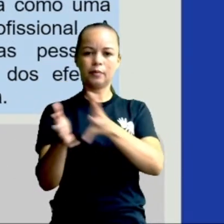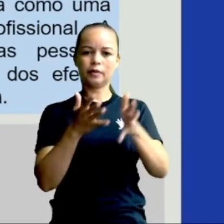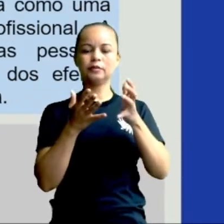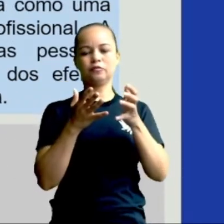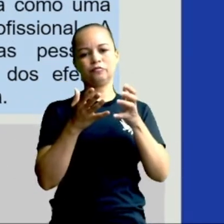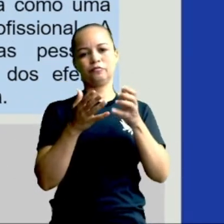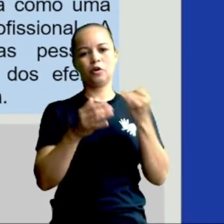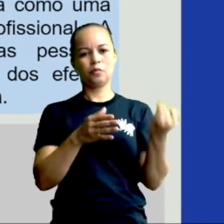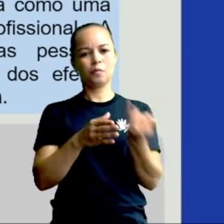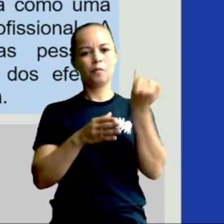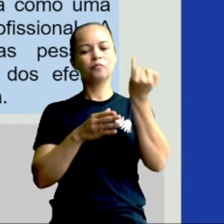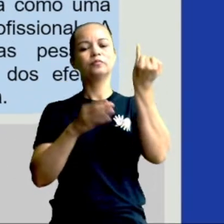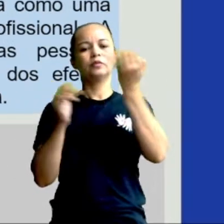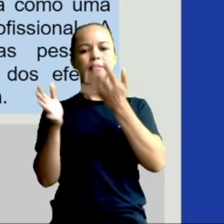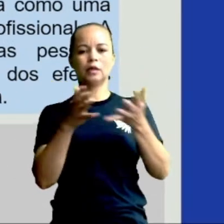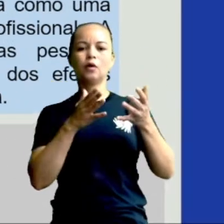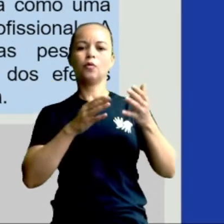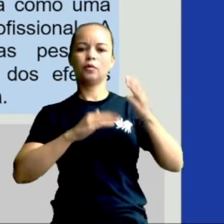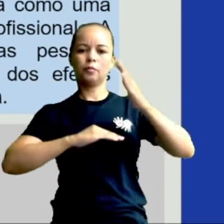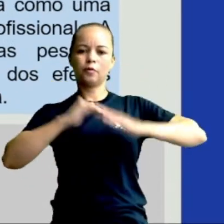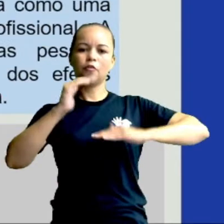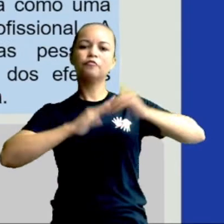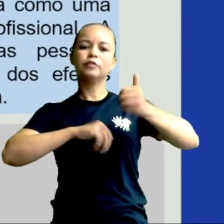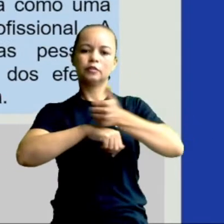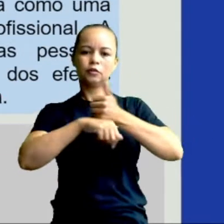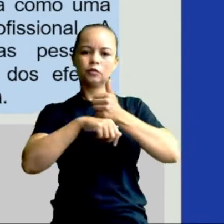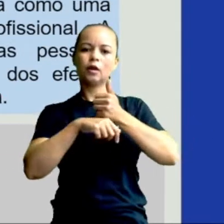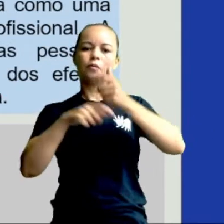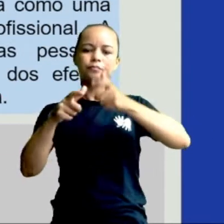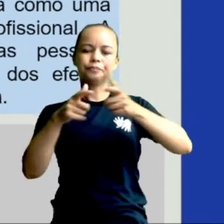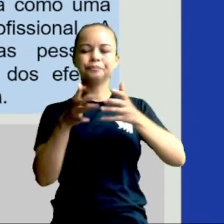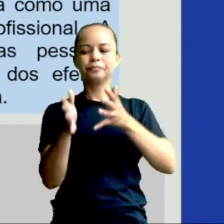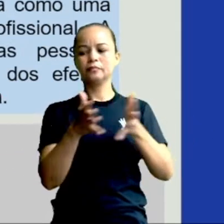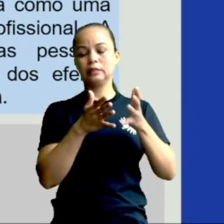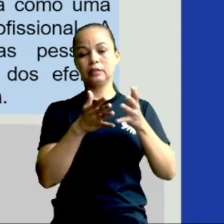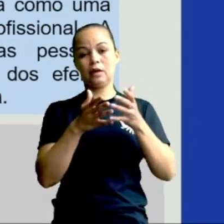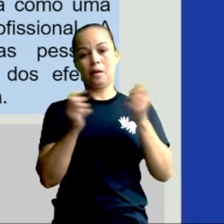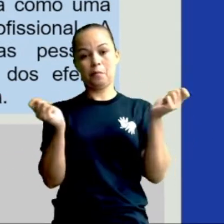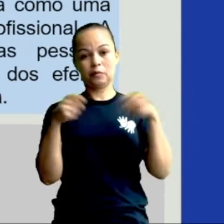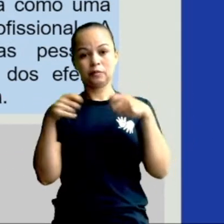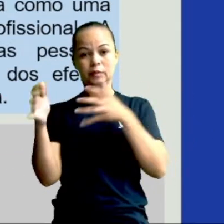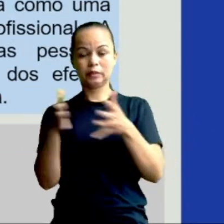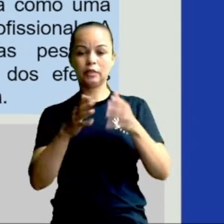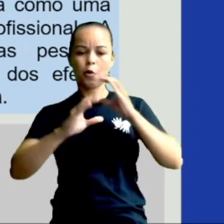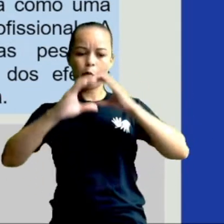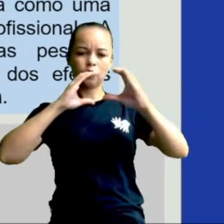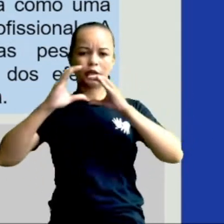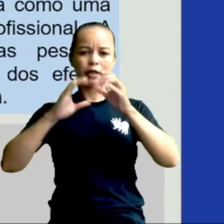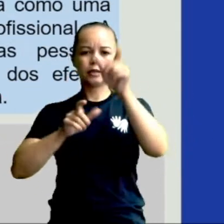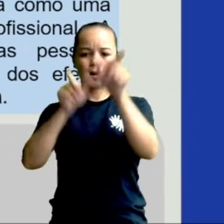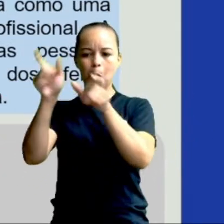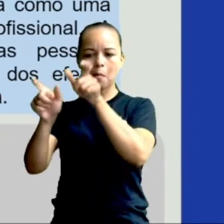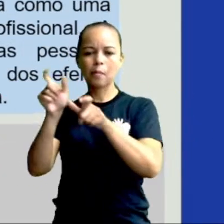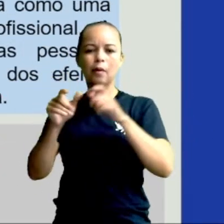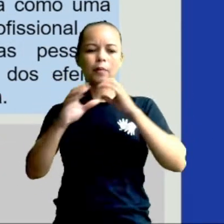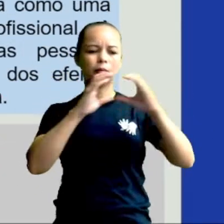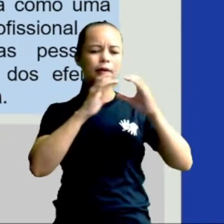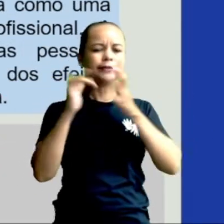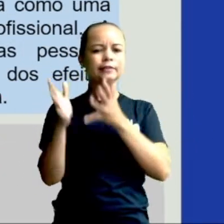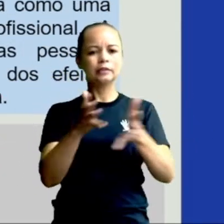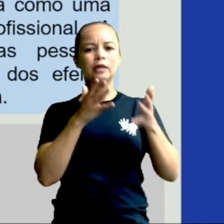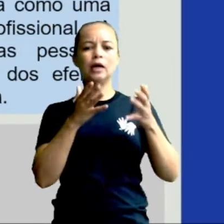âmbito pessoal e profissional. A possibilidade de se comunicar com outras pessoas, mantendo o distanciamento,